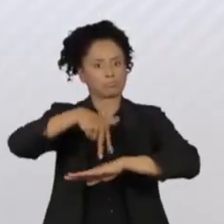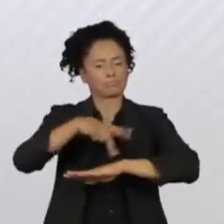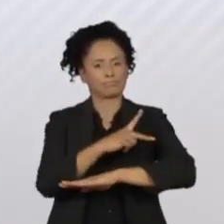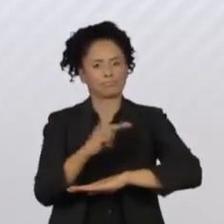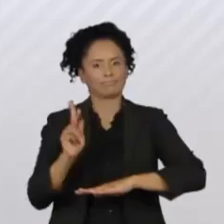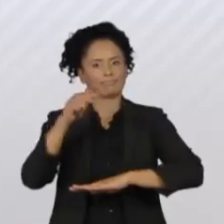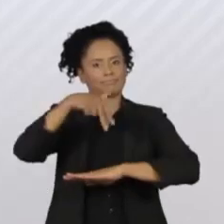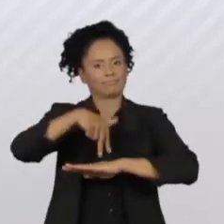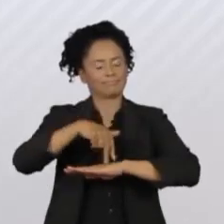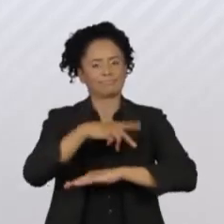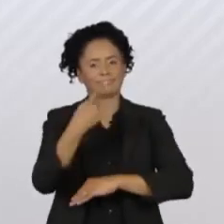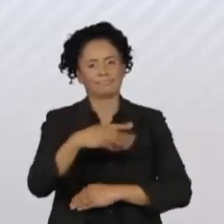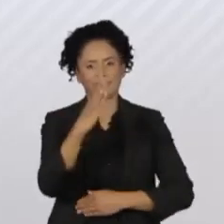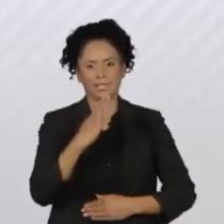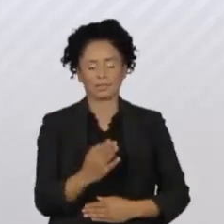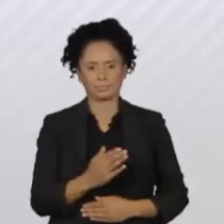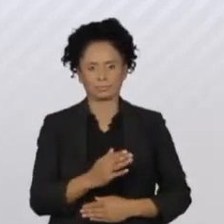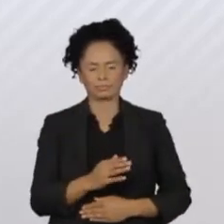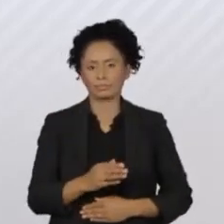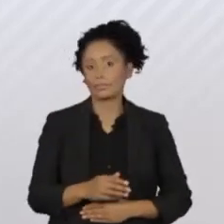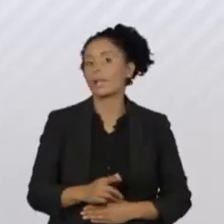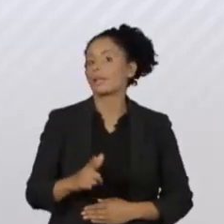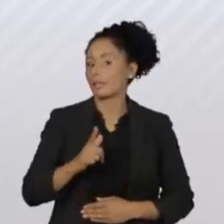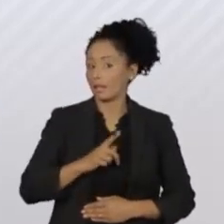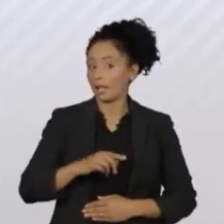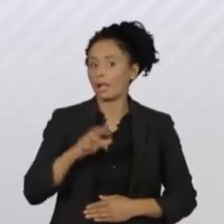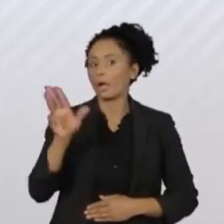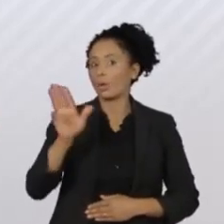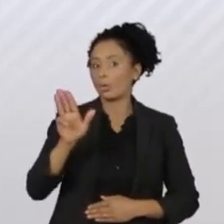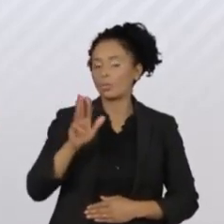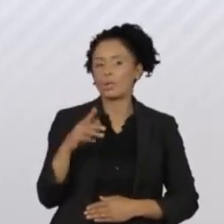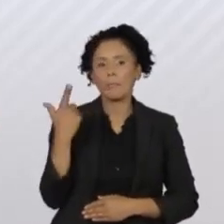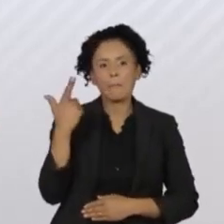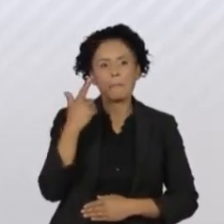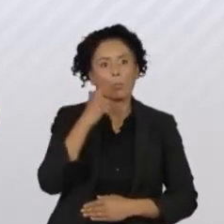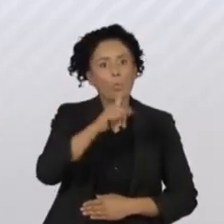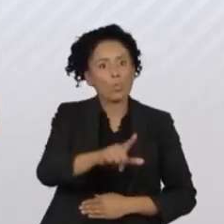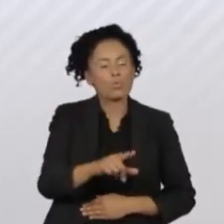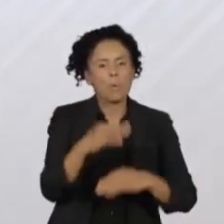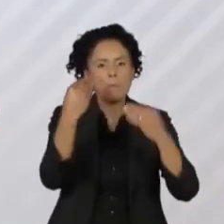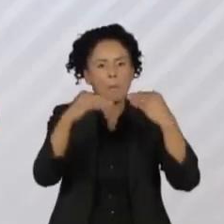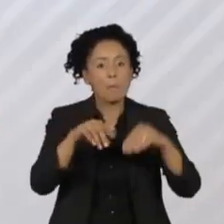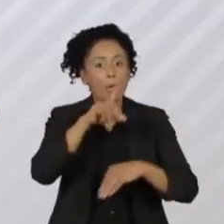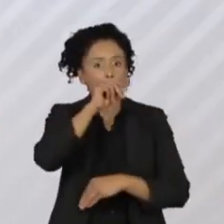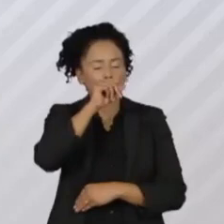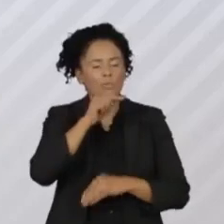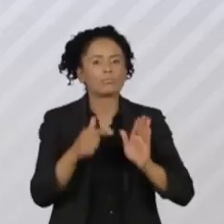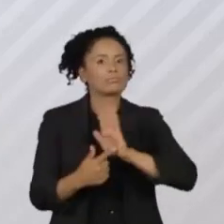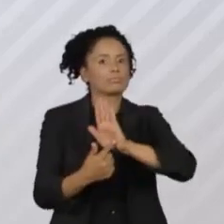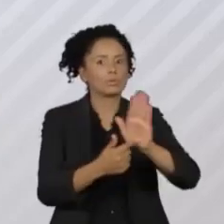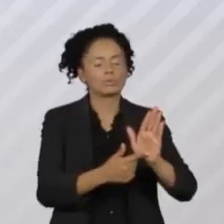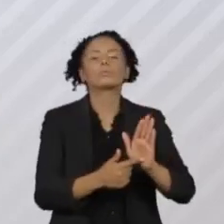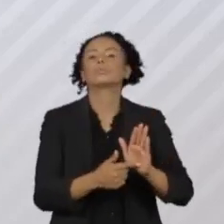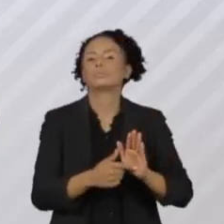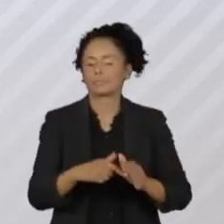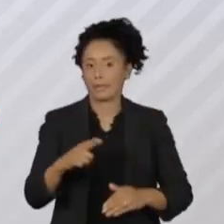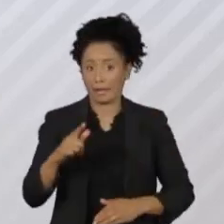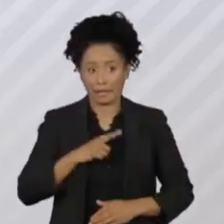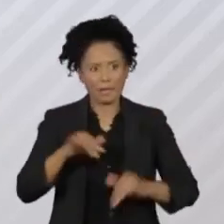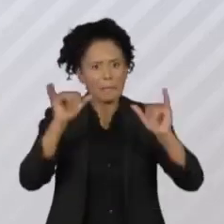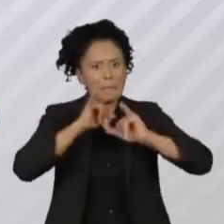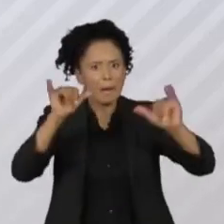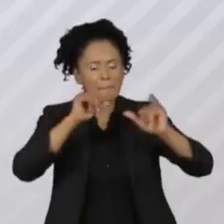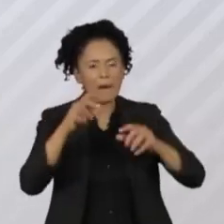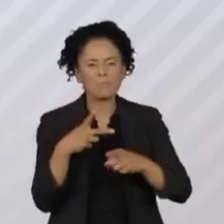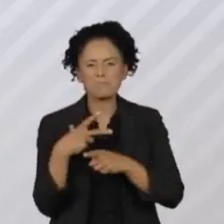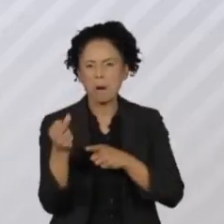-noite de hoje, Lula fez sua primeira publicação no Twitter, no período de propaganda eleitoral, e disse Nossa campanha rumo à vitória começa